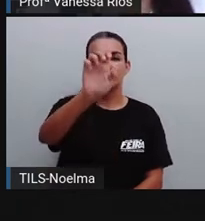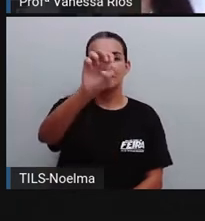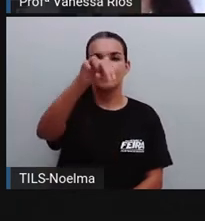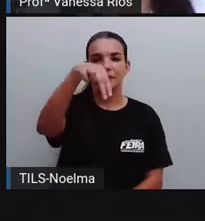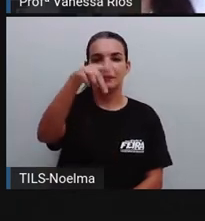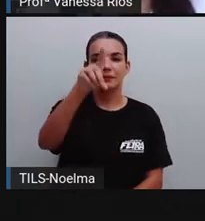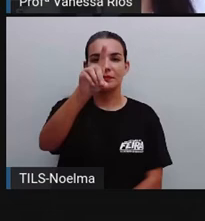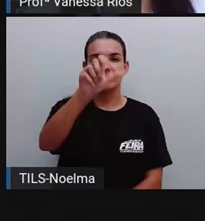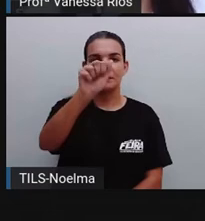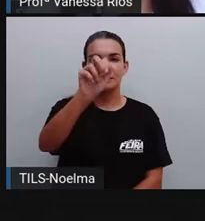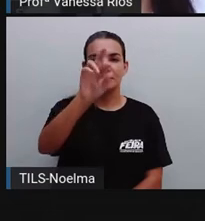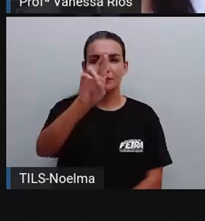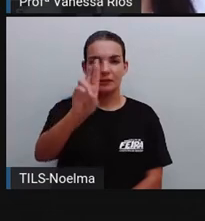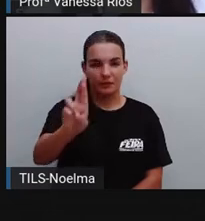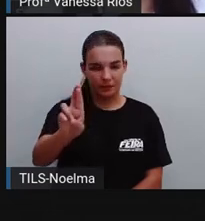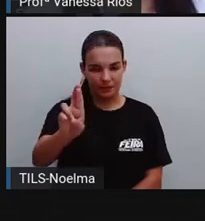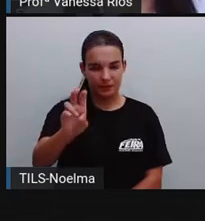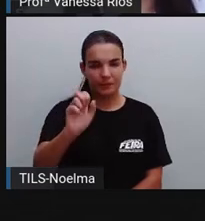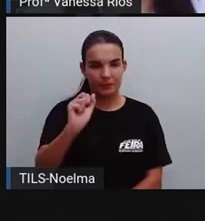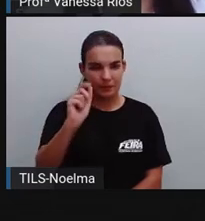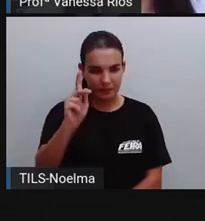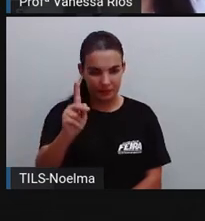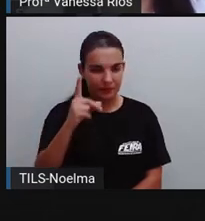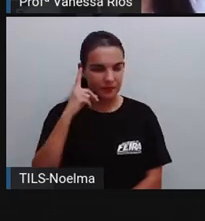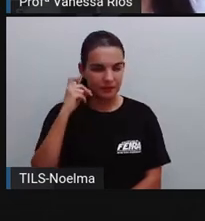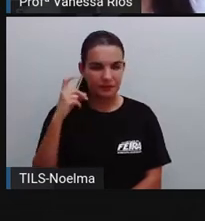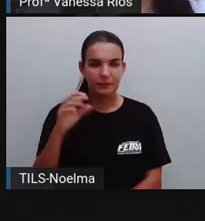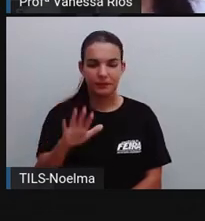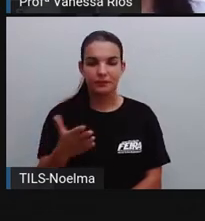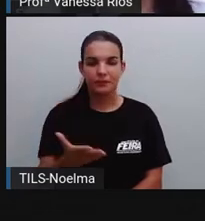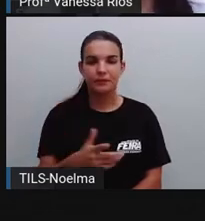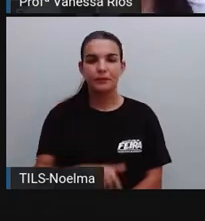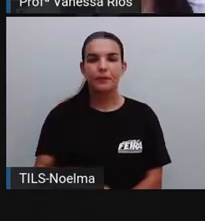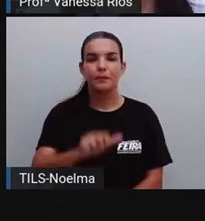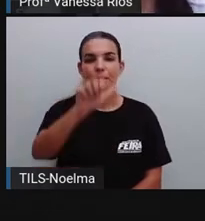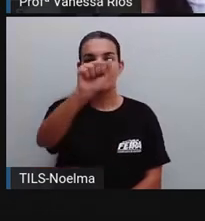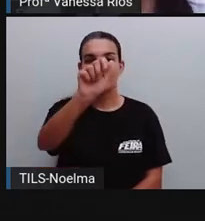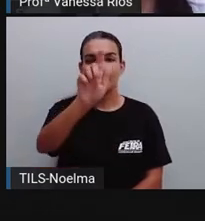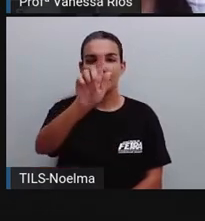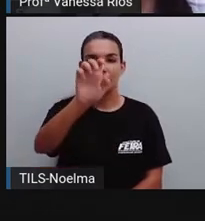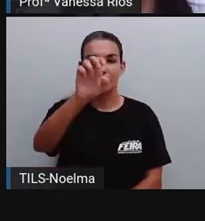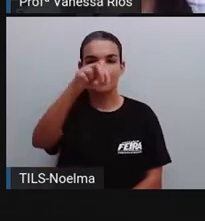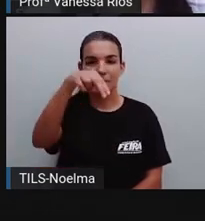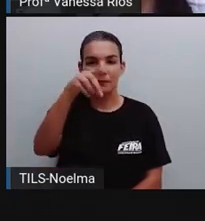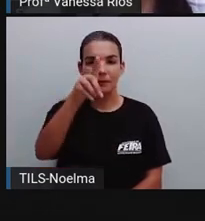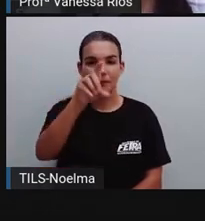Preste atenção nos sons para utilizar a letra correta. Agendar.